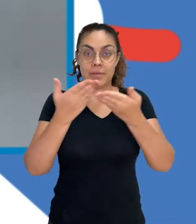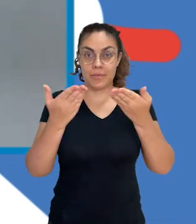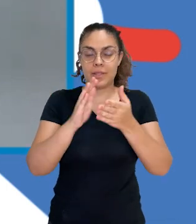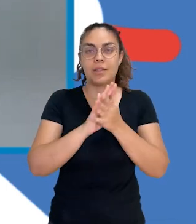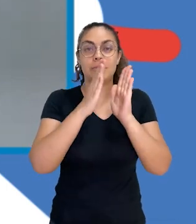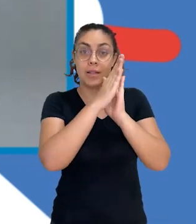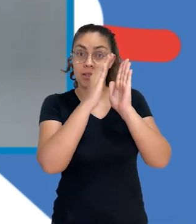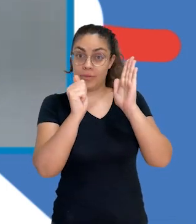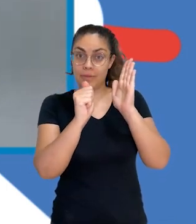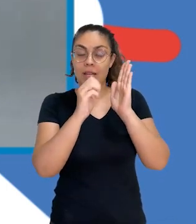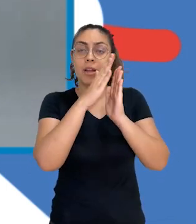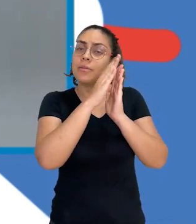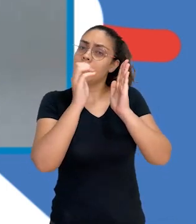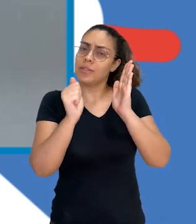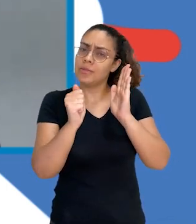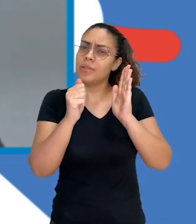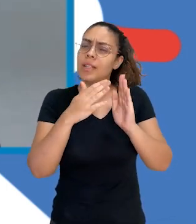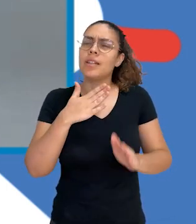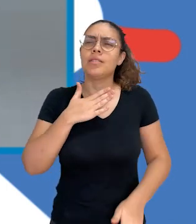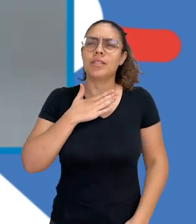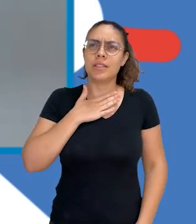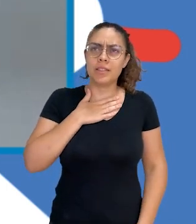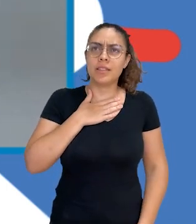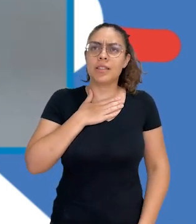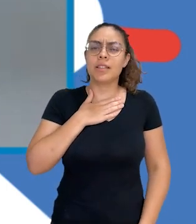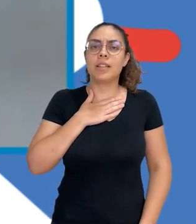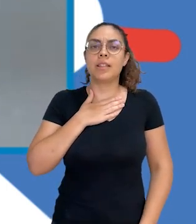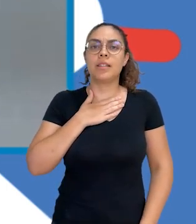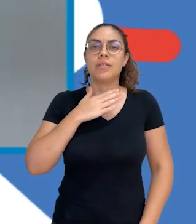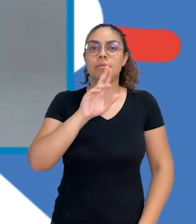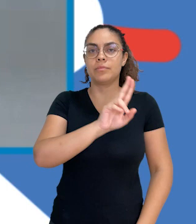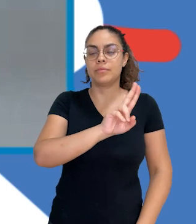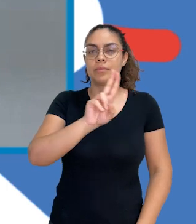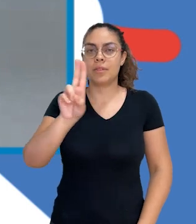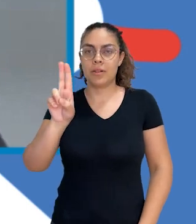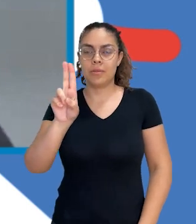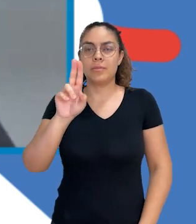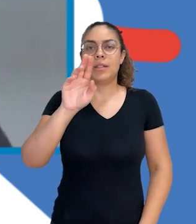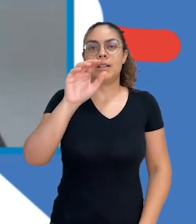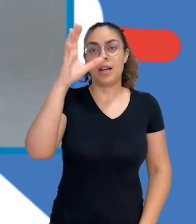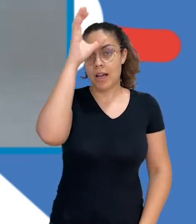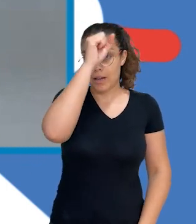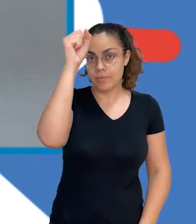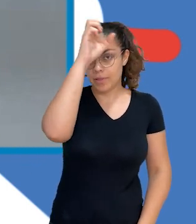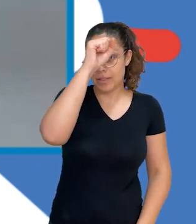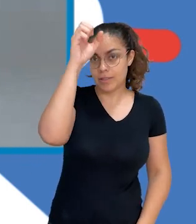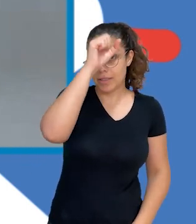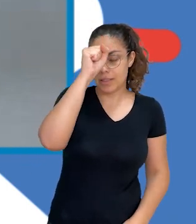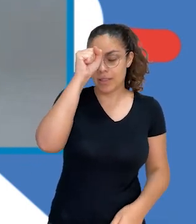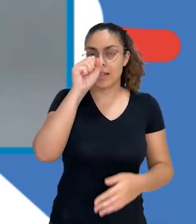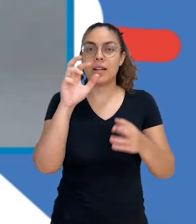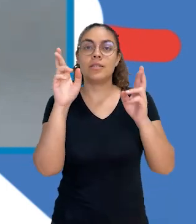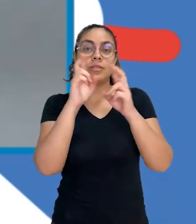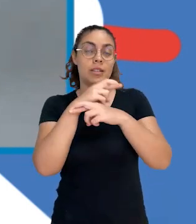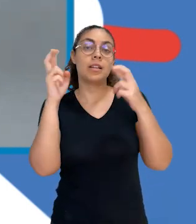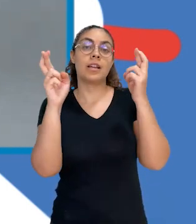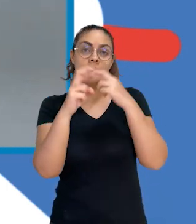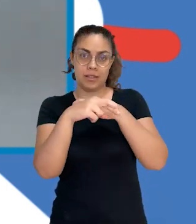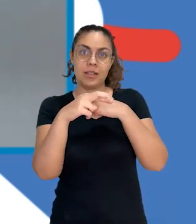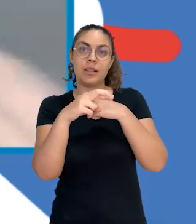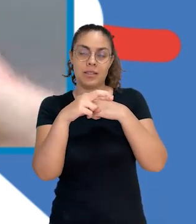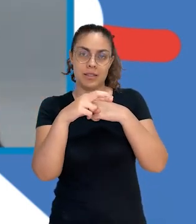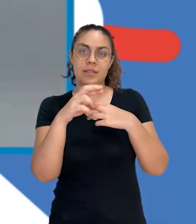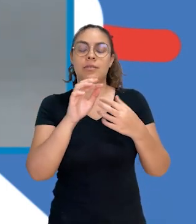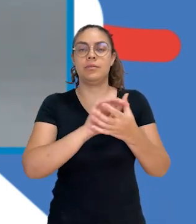atividade, uma atividade que eu denomino de aprendizagem baseado em relações de alteridade. Olha só,